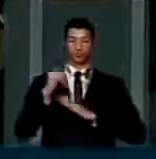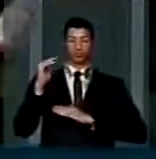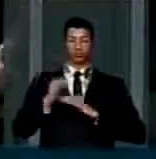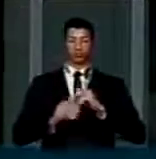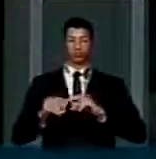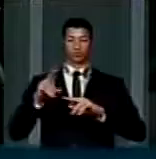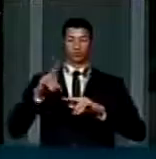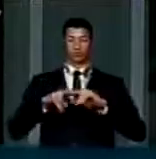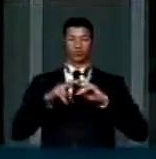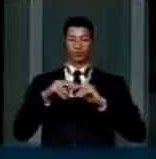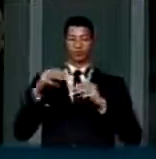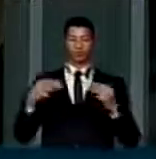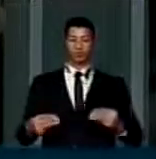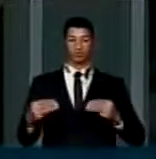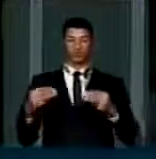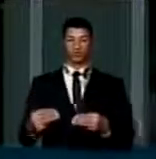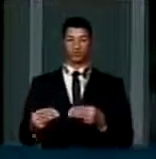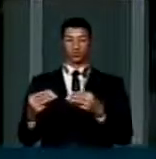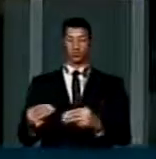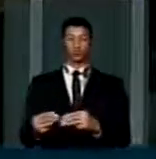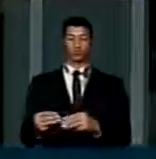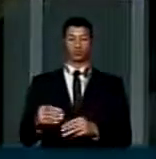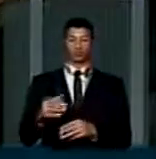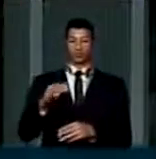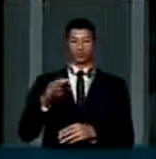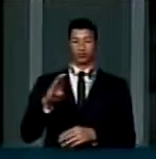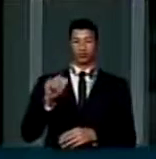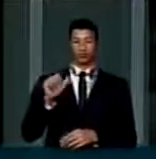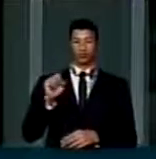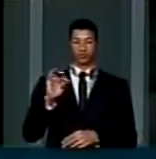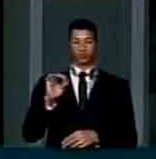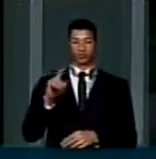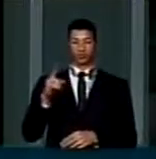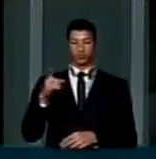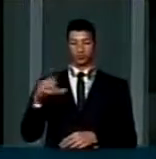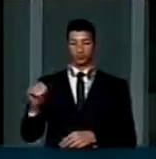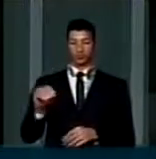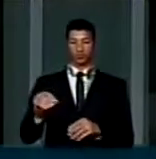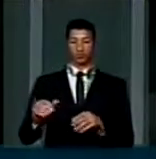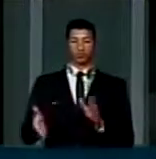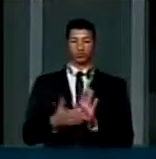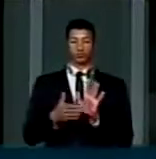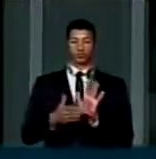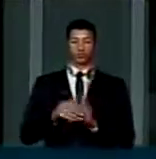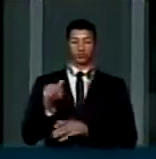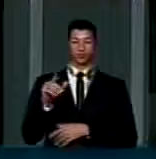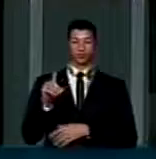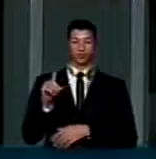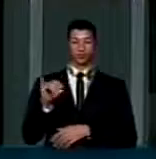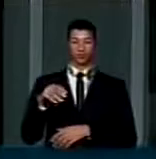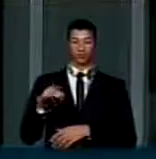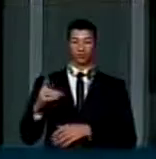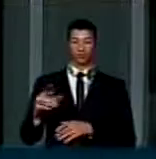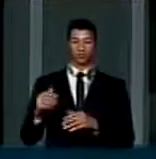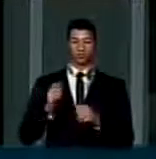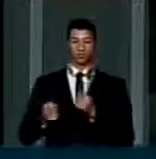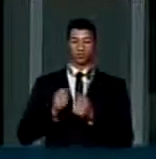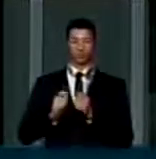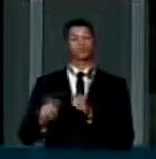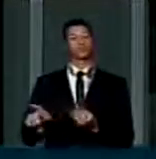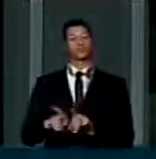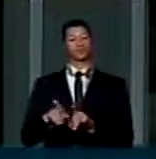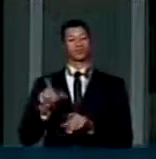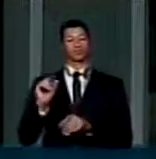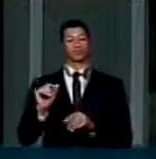por aquele ministério, aquele bastião da probidade administrativa. Conclui, deputado.